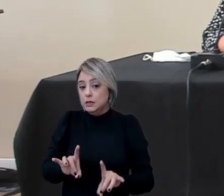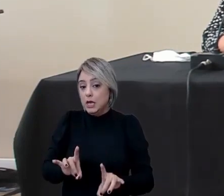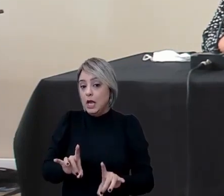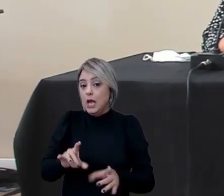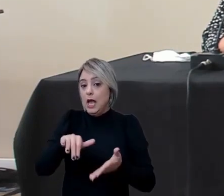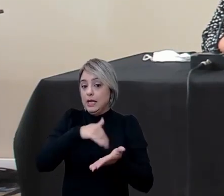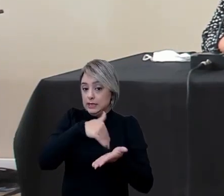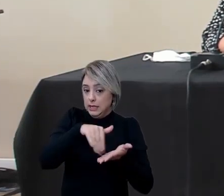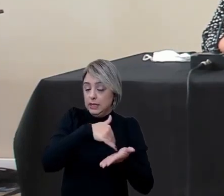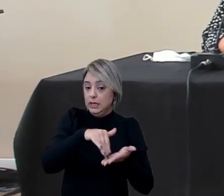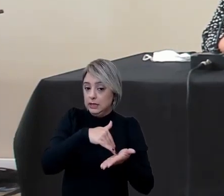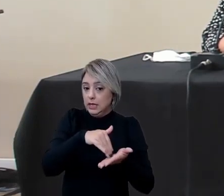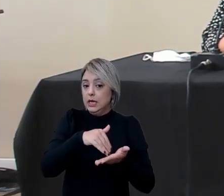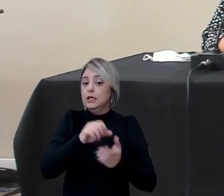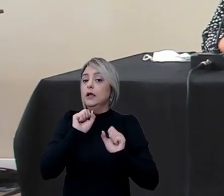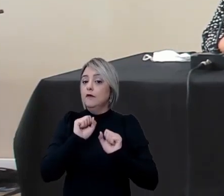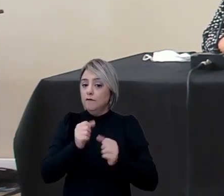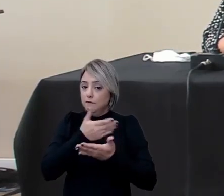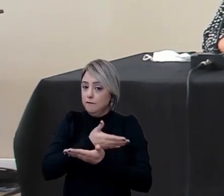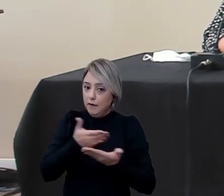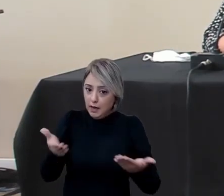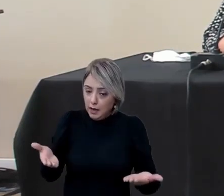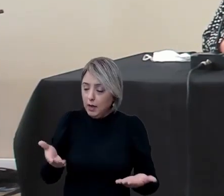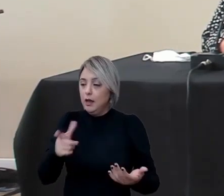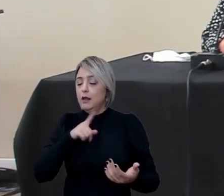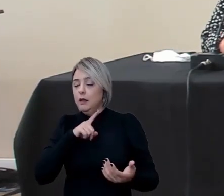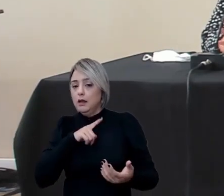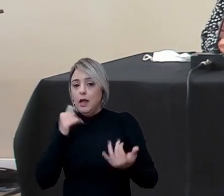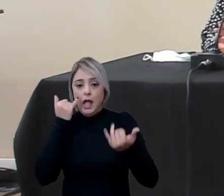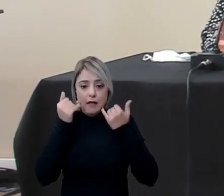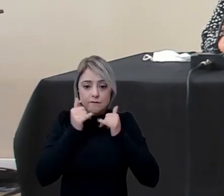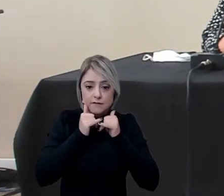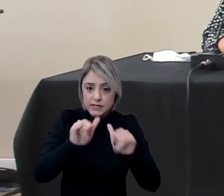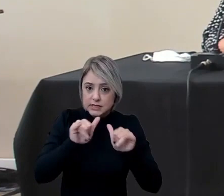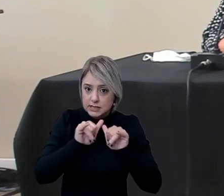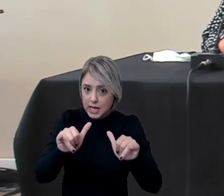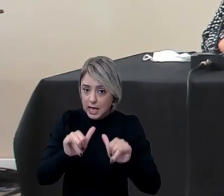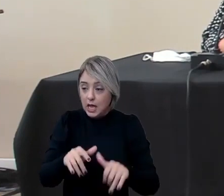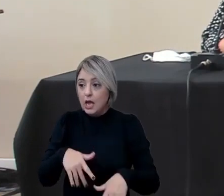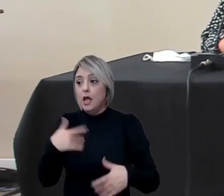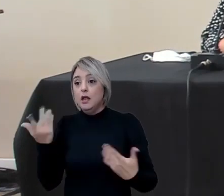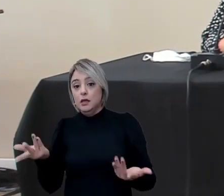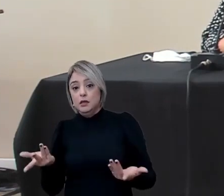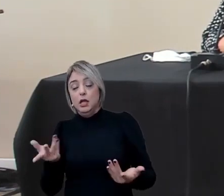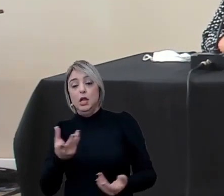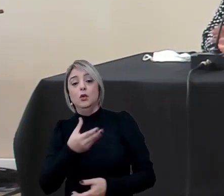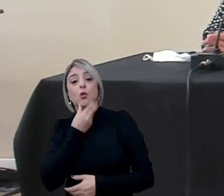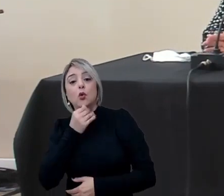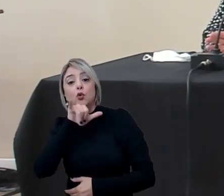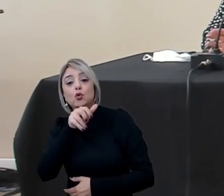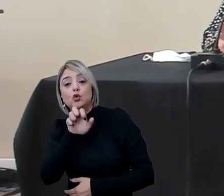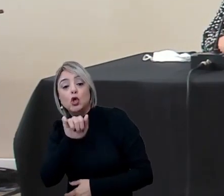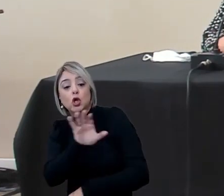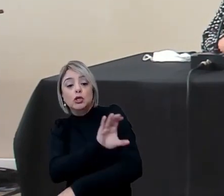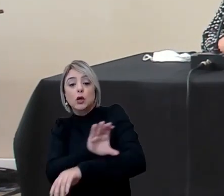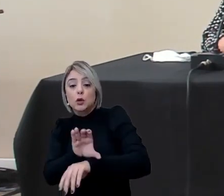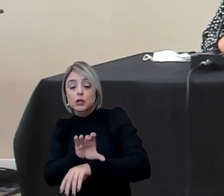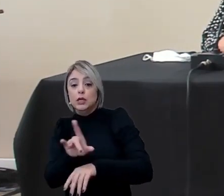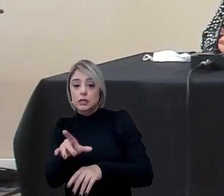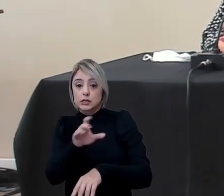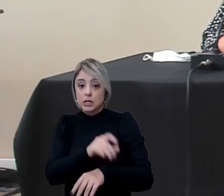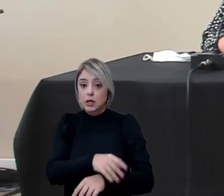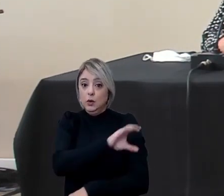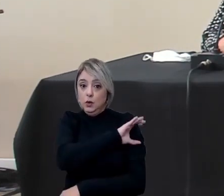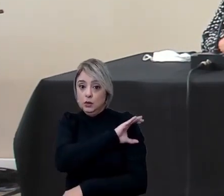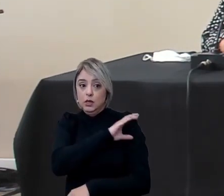TECAD vai disponibilizar a gente tem também aqui seguindo com a gente o Jorge coordenador do curso aliás